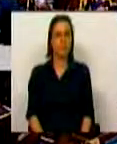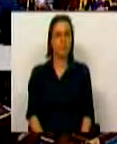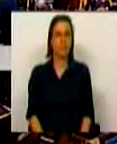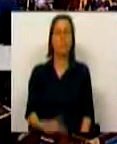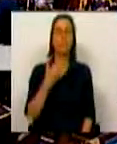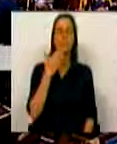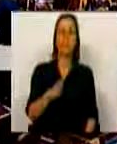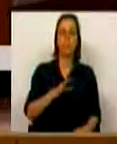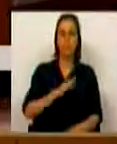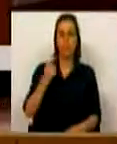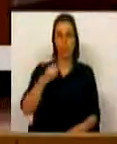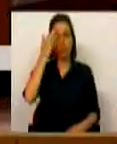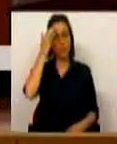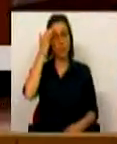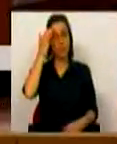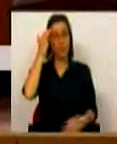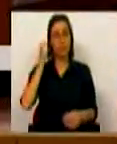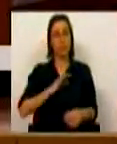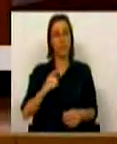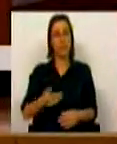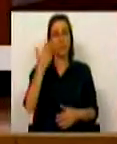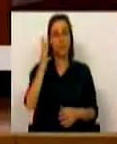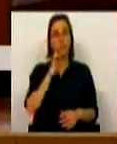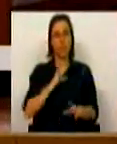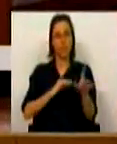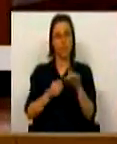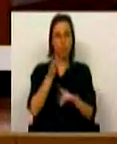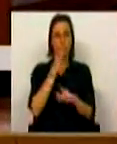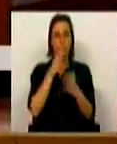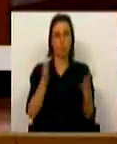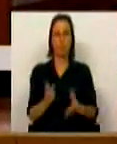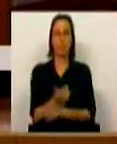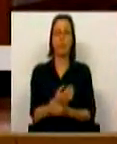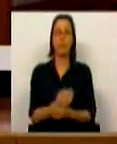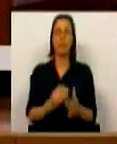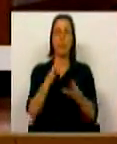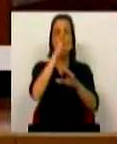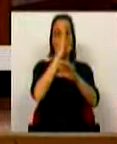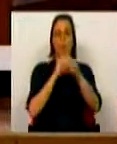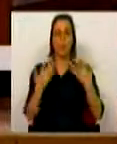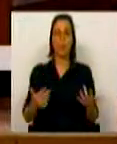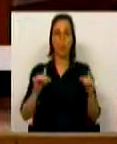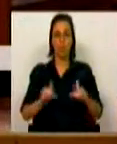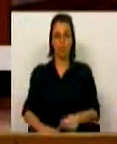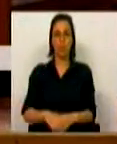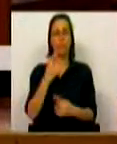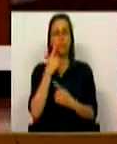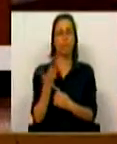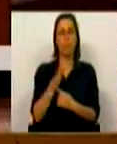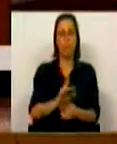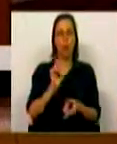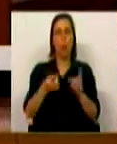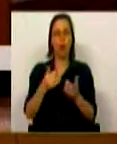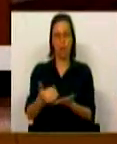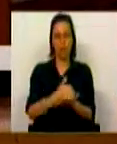Muito obrigada Sr. Presidente, Sr. Presidente, Sras. e Srs. Deputados. O Governo vem aqui hoje prestar contas sobre